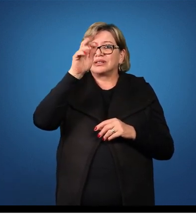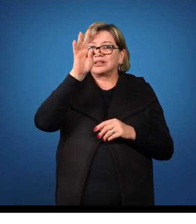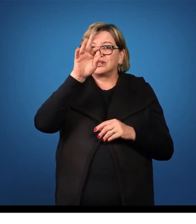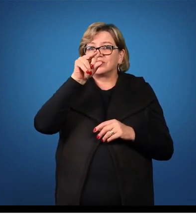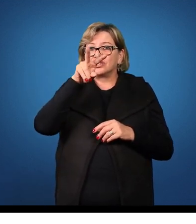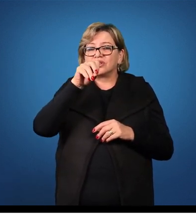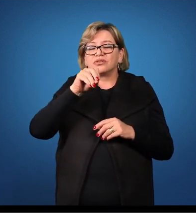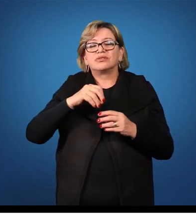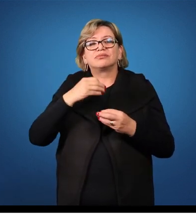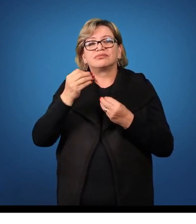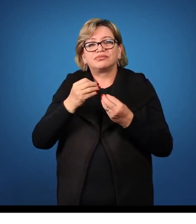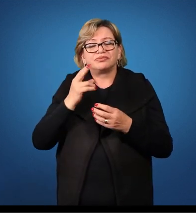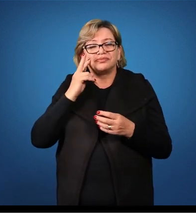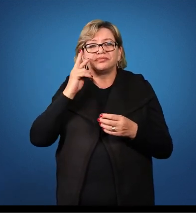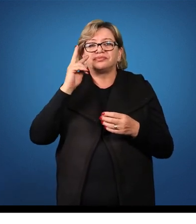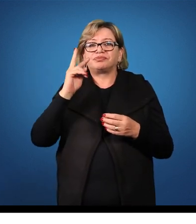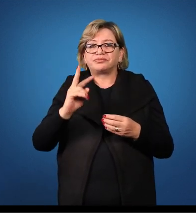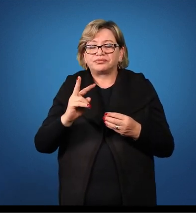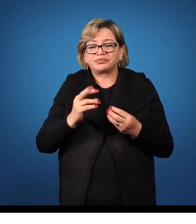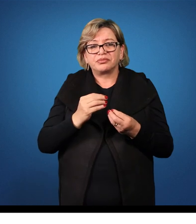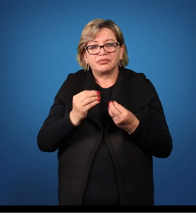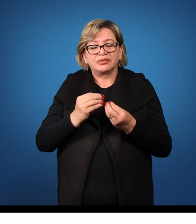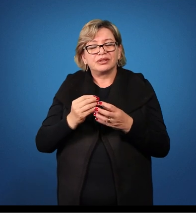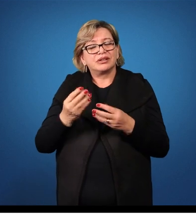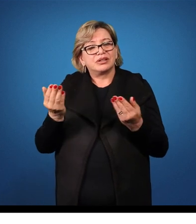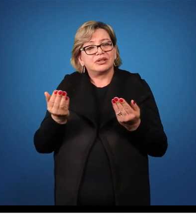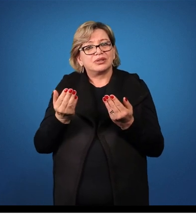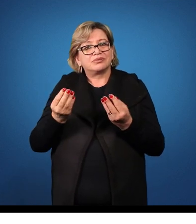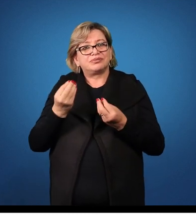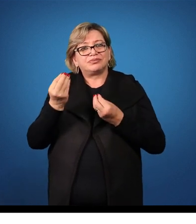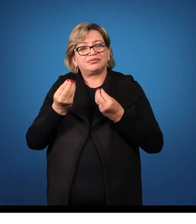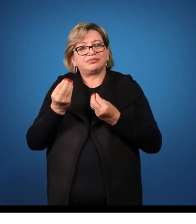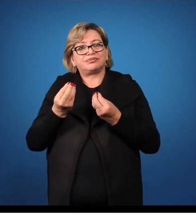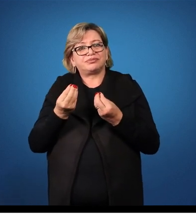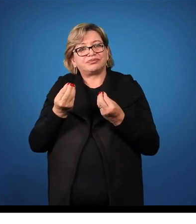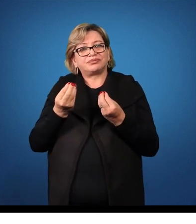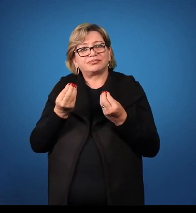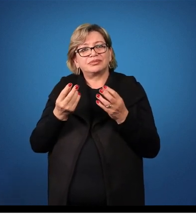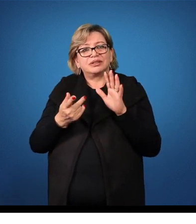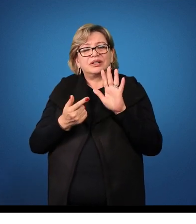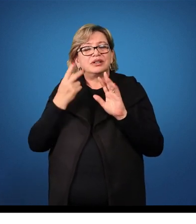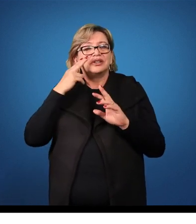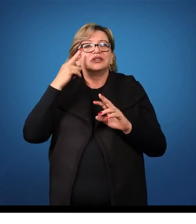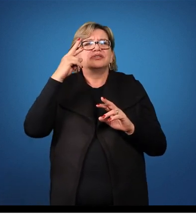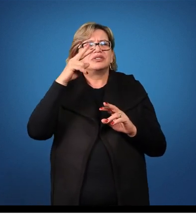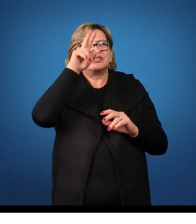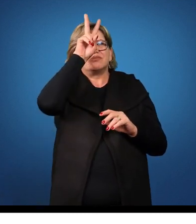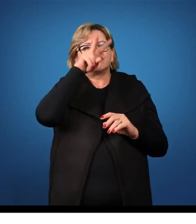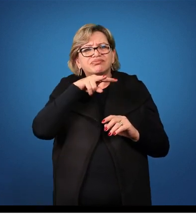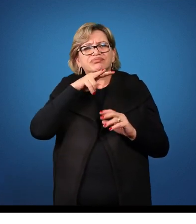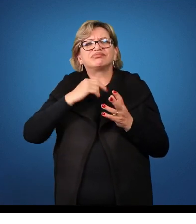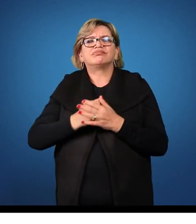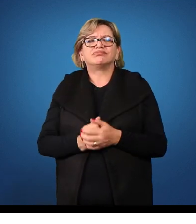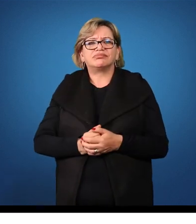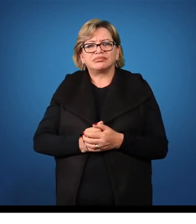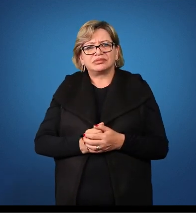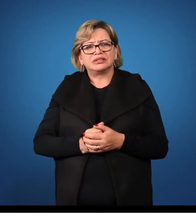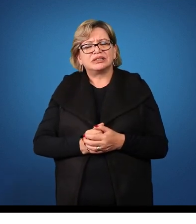corpóra e ablativo corpóribus.